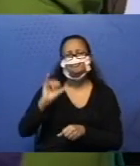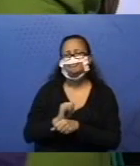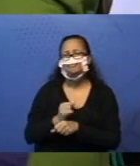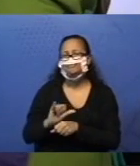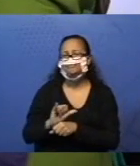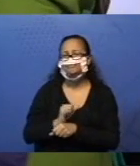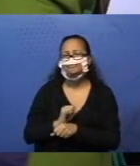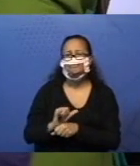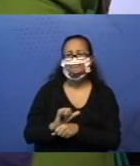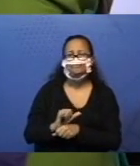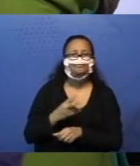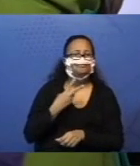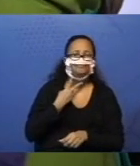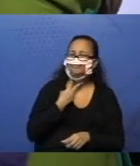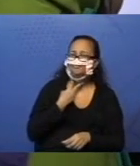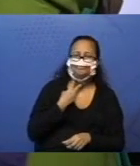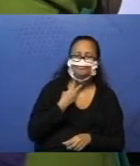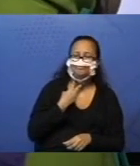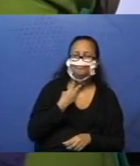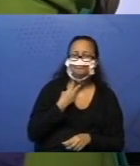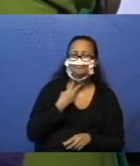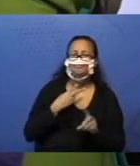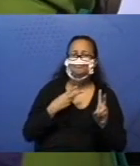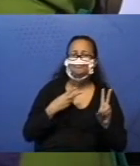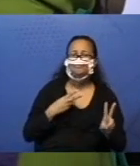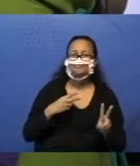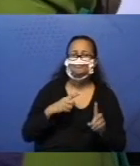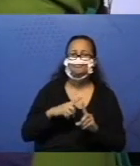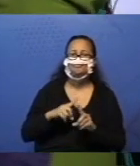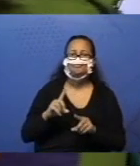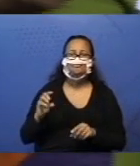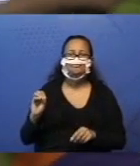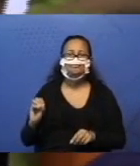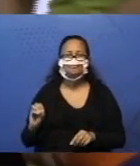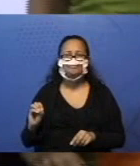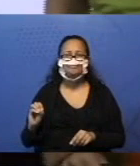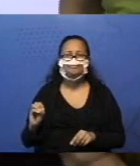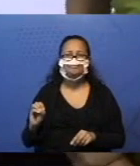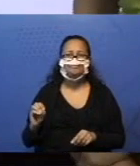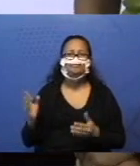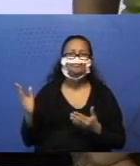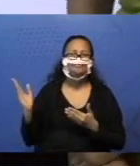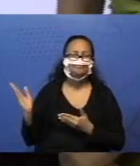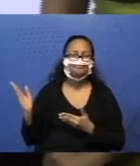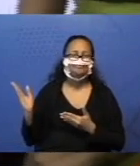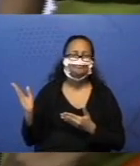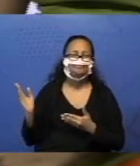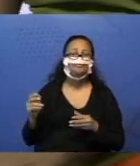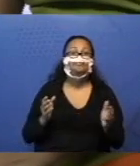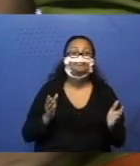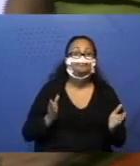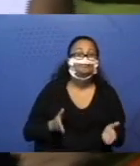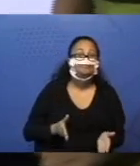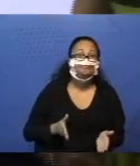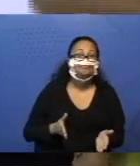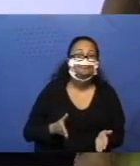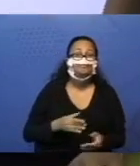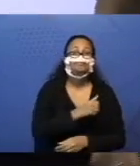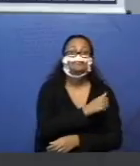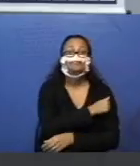o 2 mais 10, que eu já utilizei, nem o 6 mais 6, nem o 7 mais 5. E agora, pessoal?